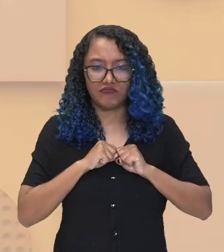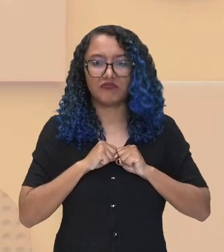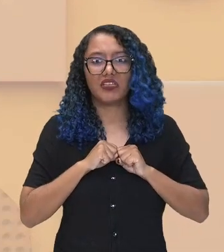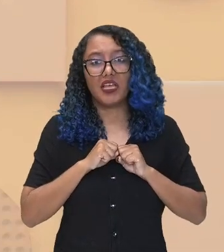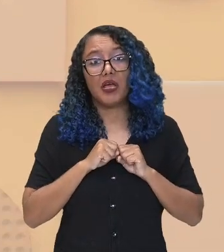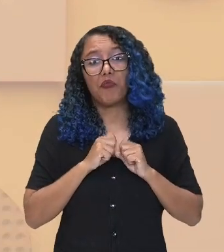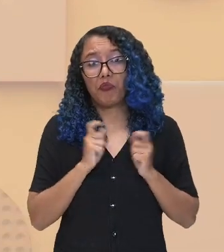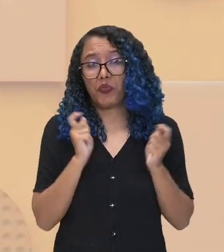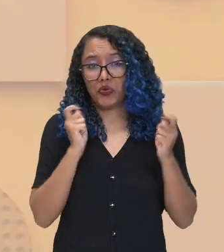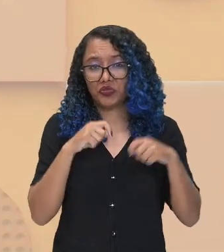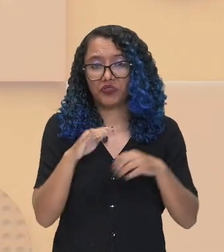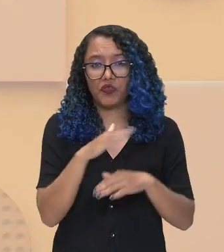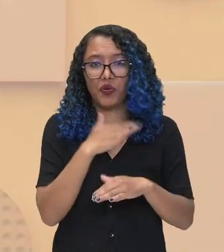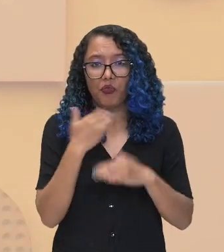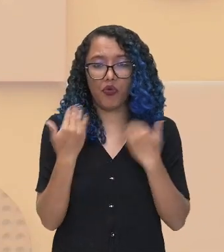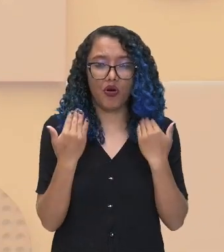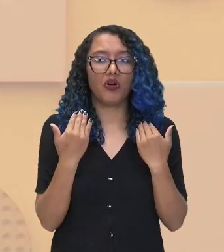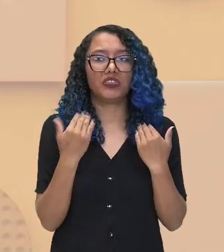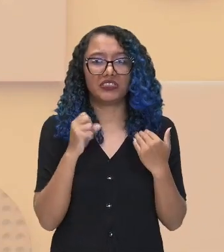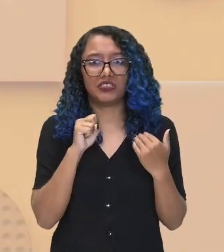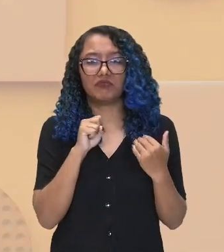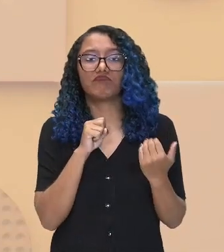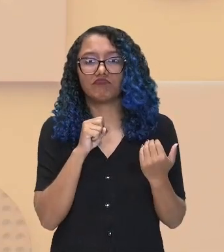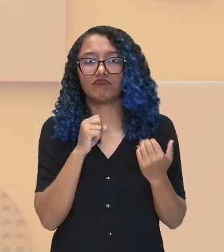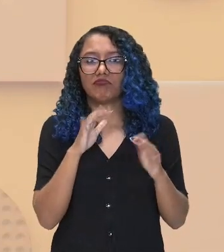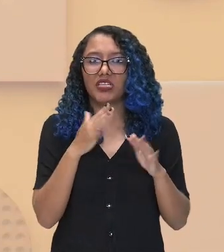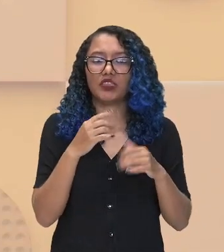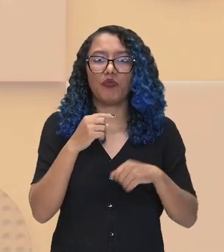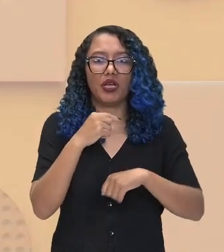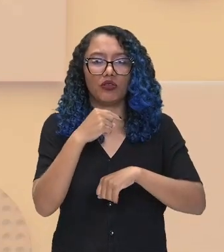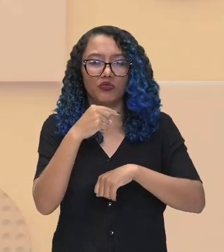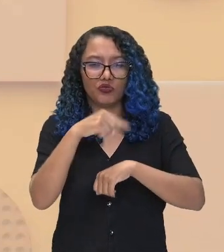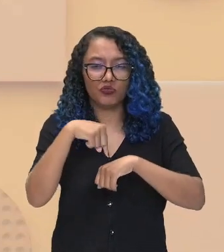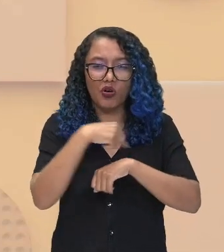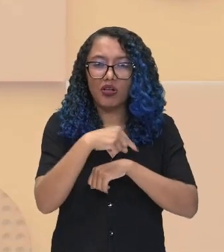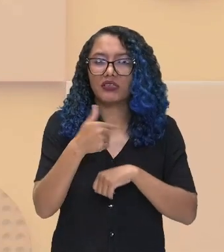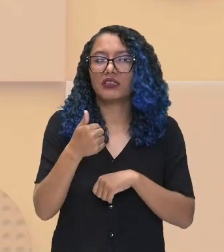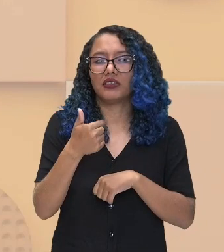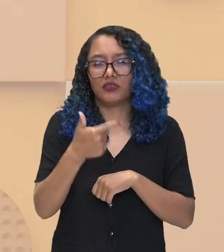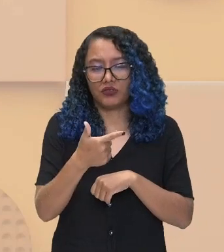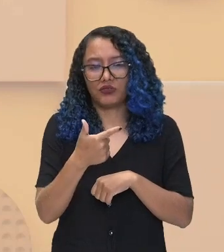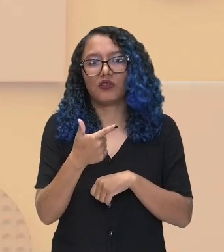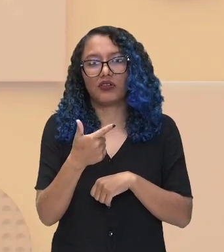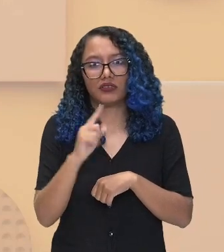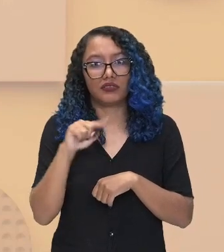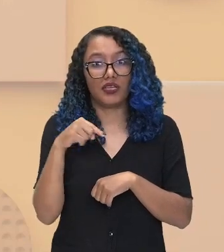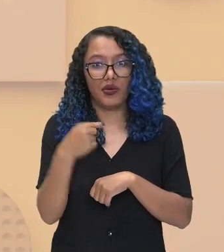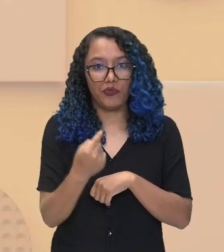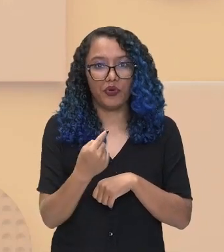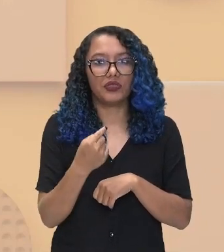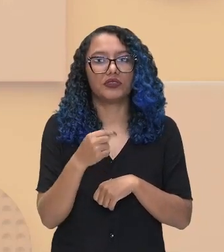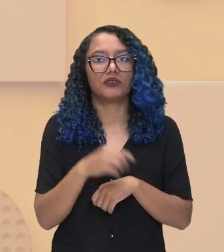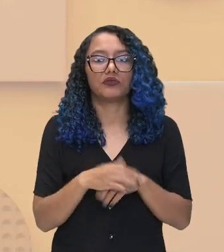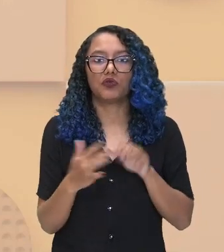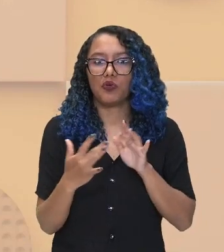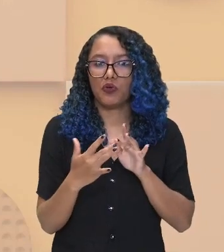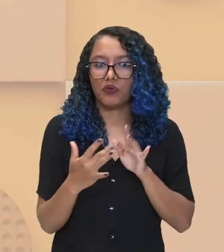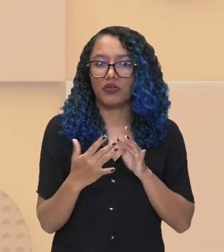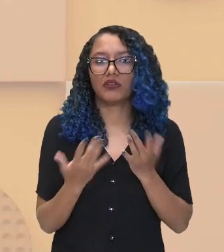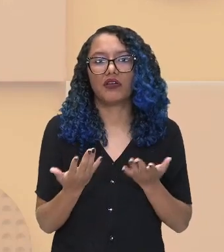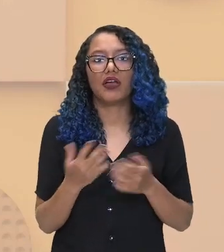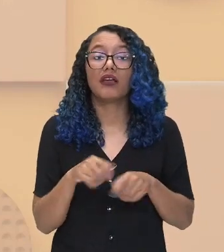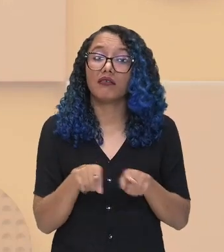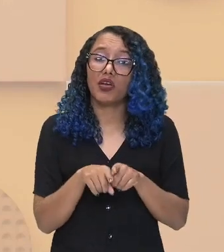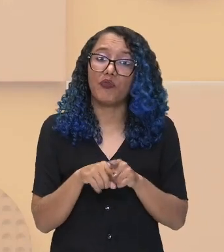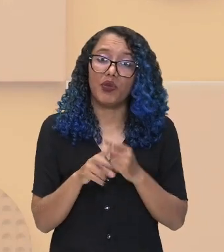horas após o contato com a varíola. E ela era altamente infecciosa, certo? Então, isso também foi um dos motivos para que houvesse ali